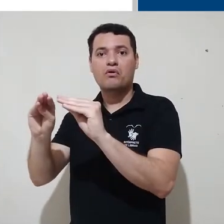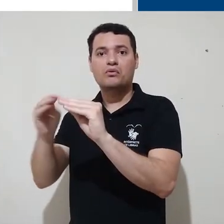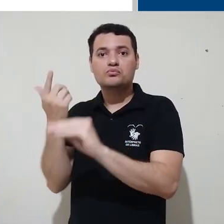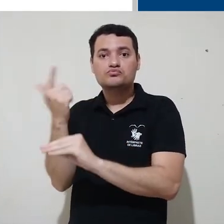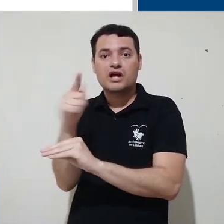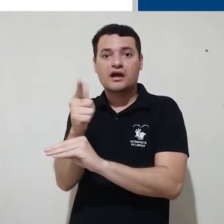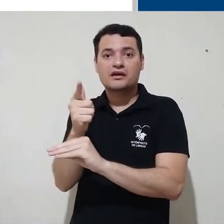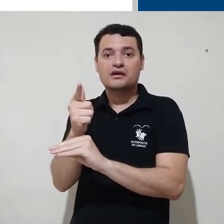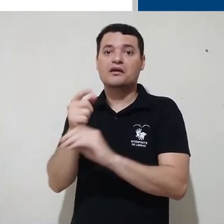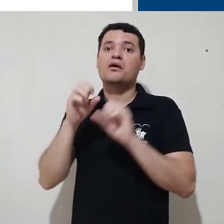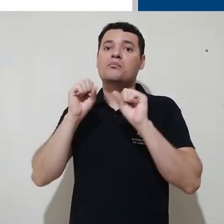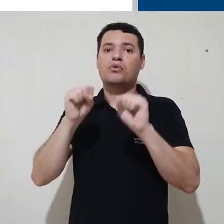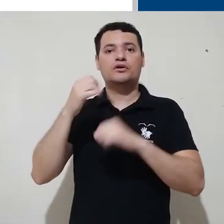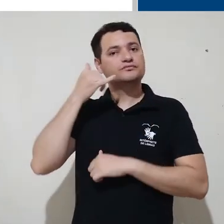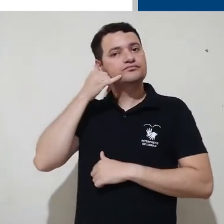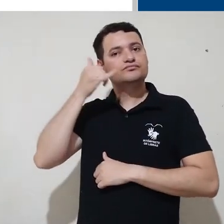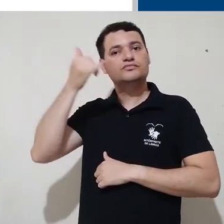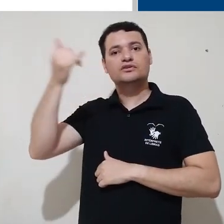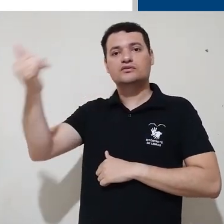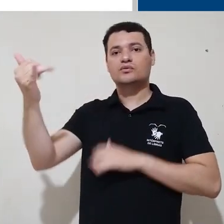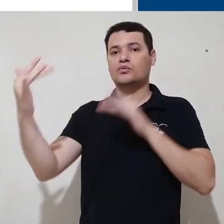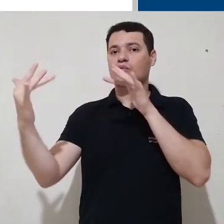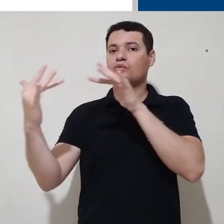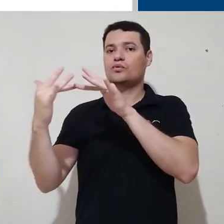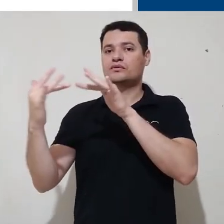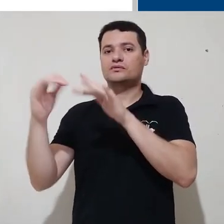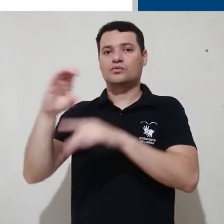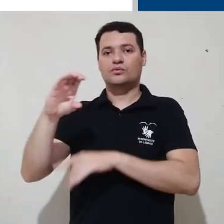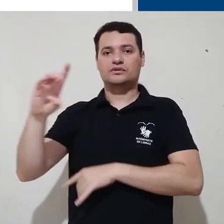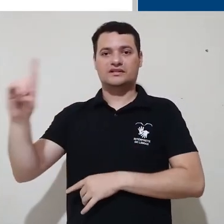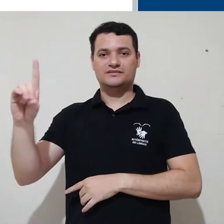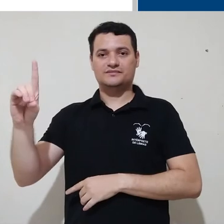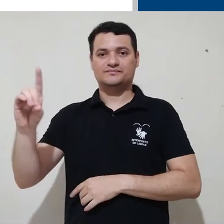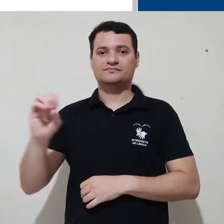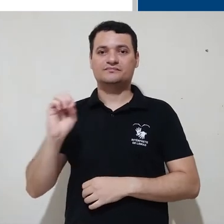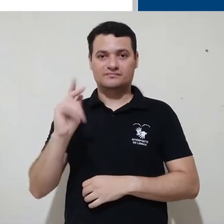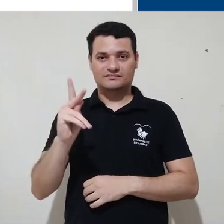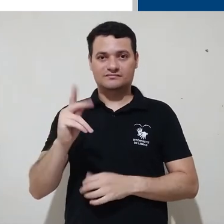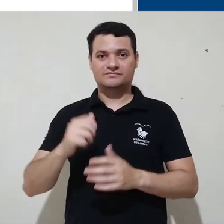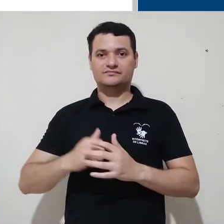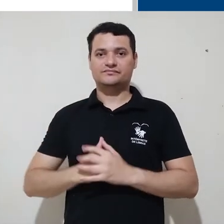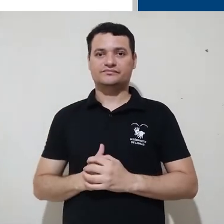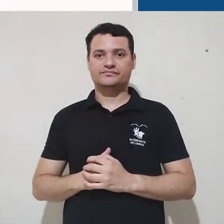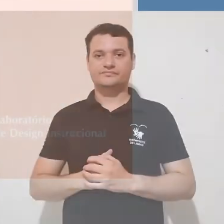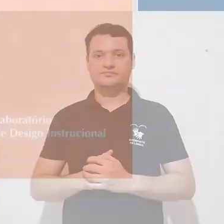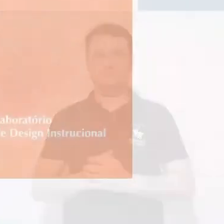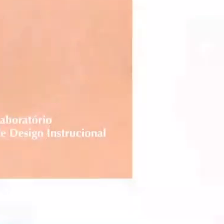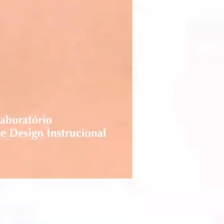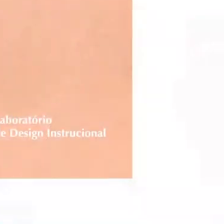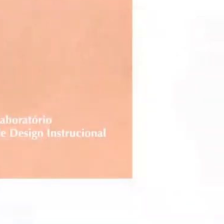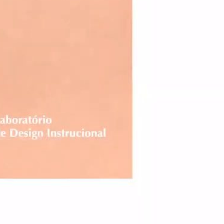plataforma e logo acessar o seu curso, sugerimos entrar em contato com a coordenação.